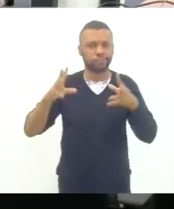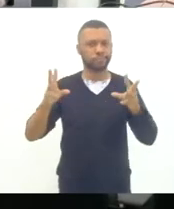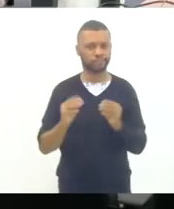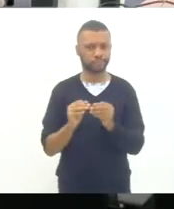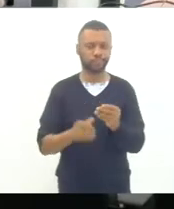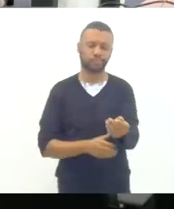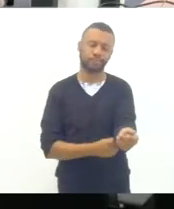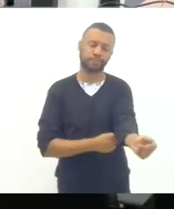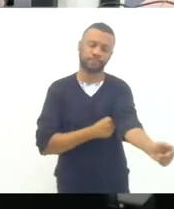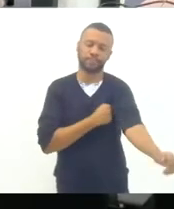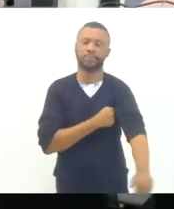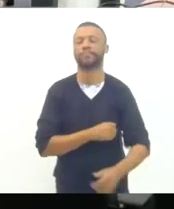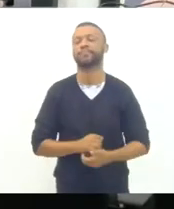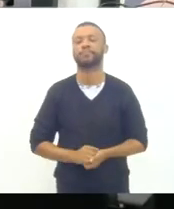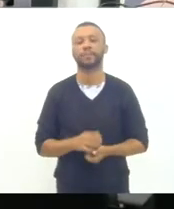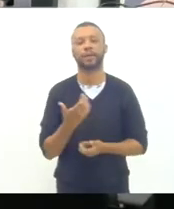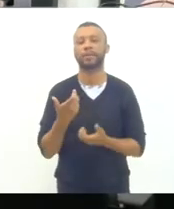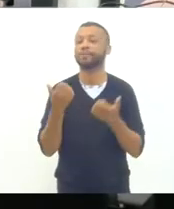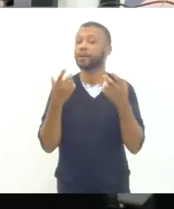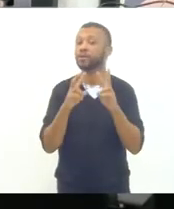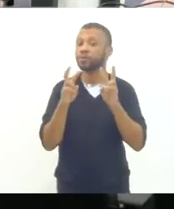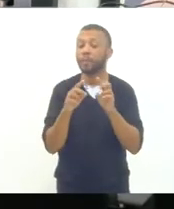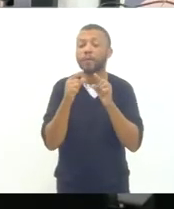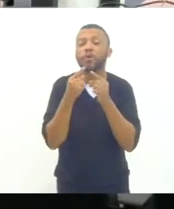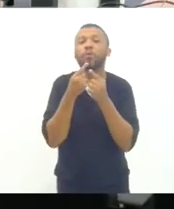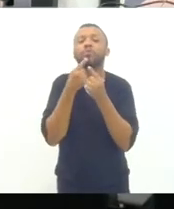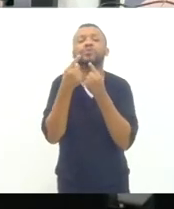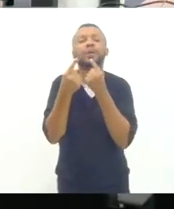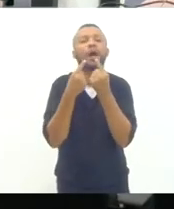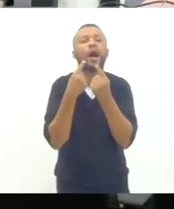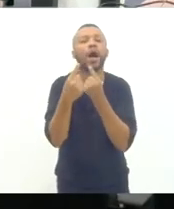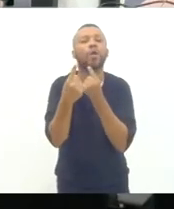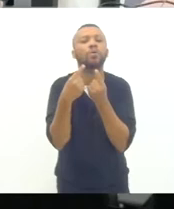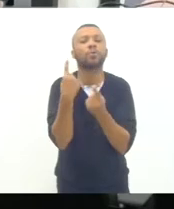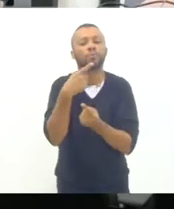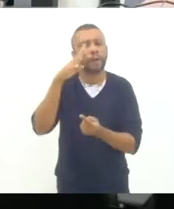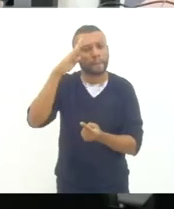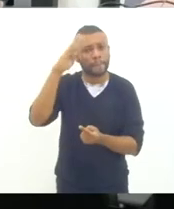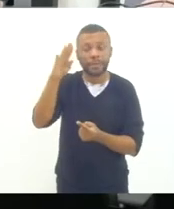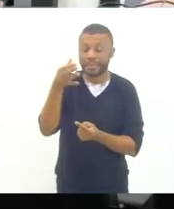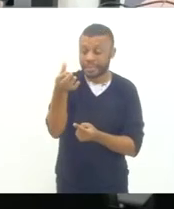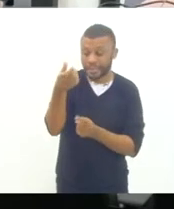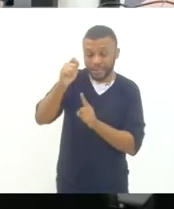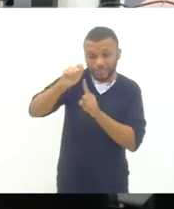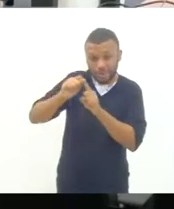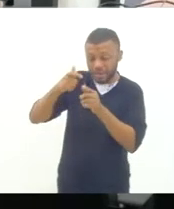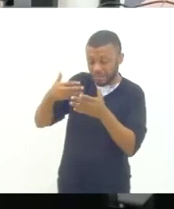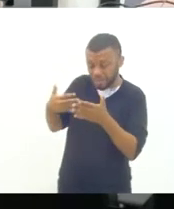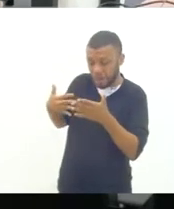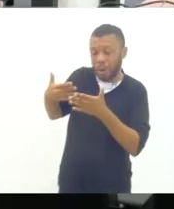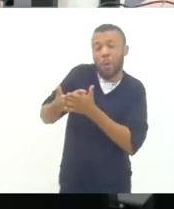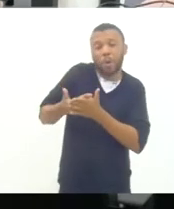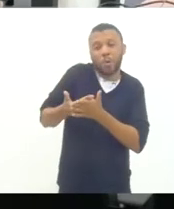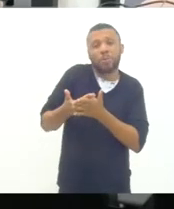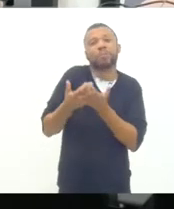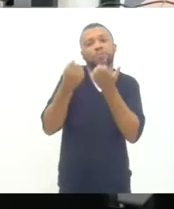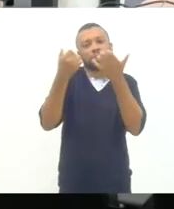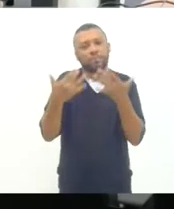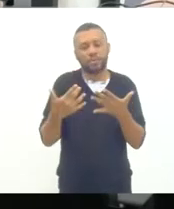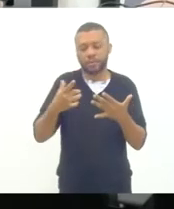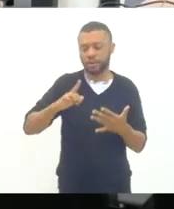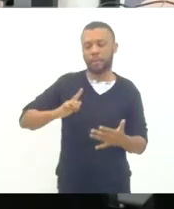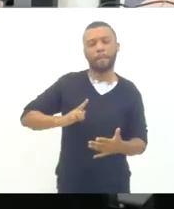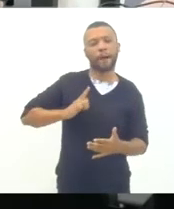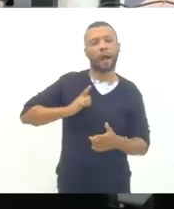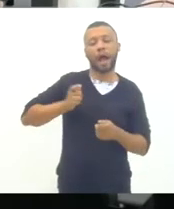que é abordar também a questão dialógica como a gente principalmente nos últimos seis meses aí falo aqui de uma gestão que